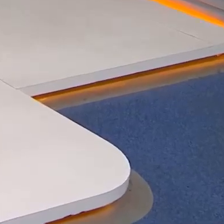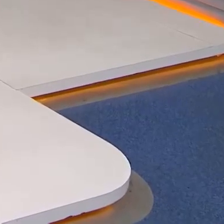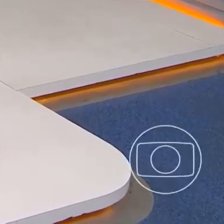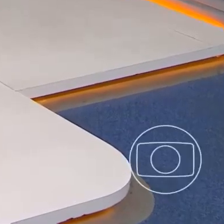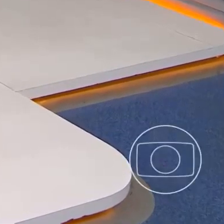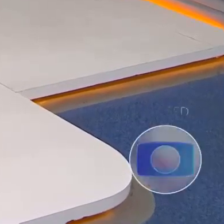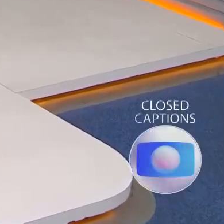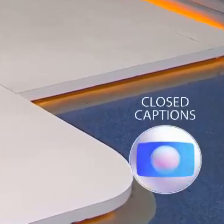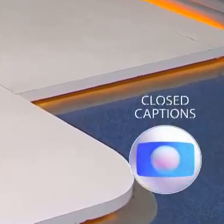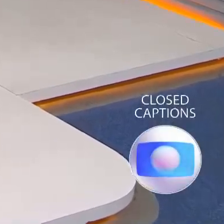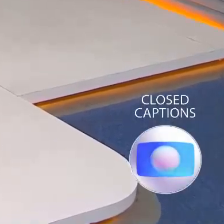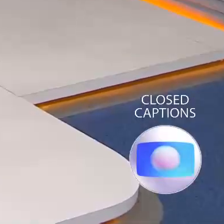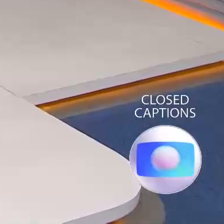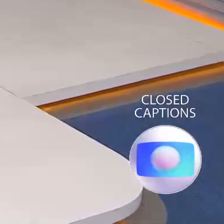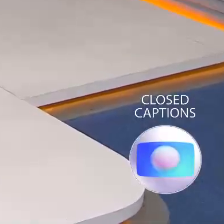Uma hora e dez minutos. Estudantes já estão...